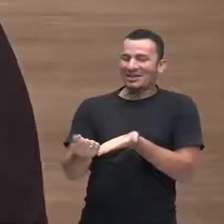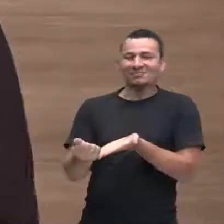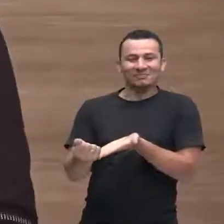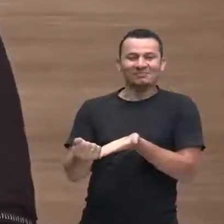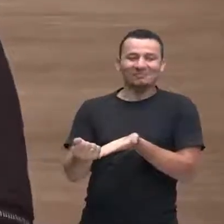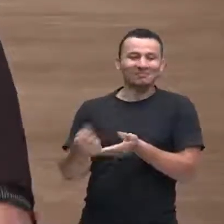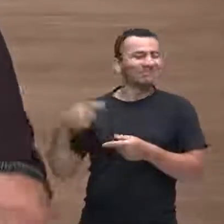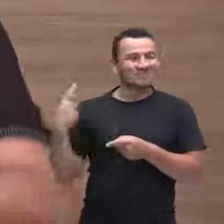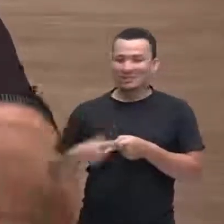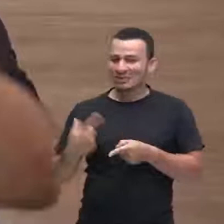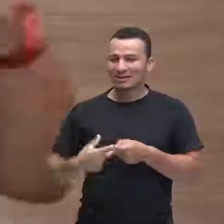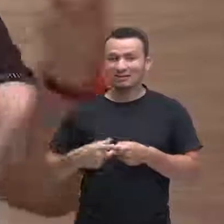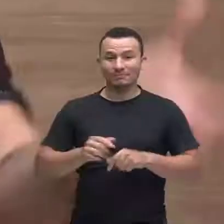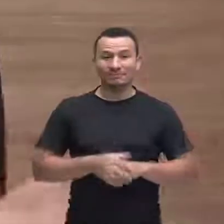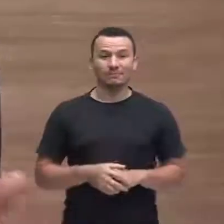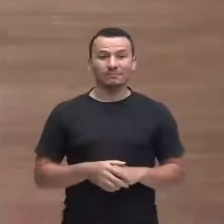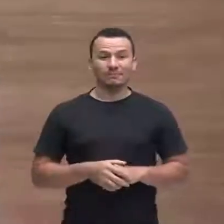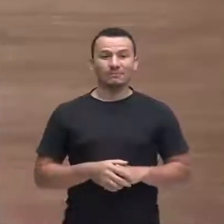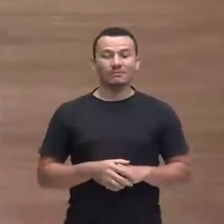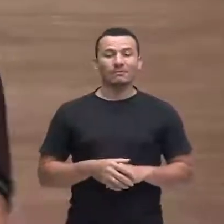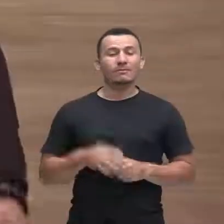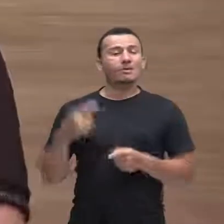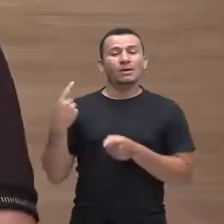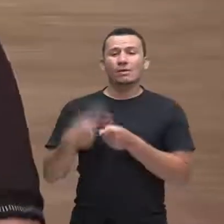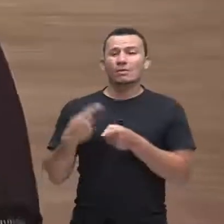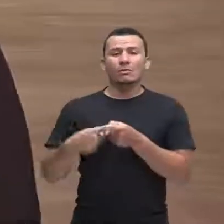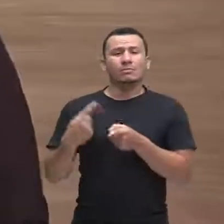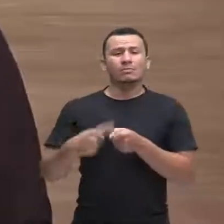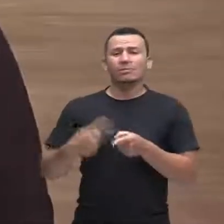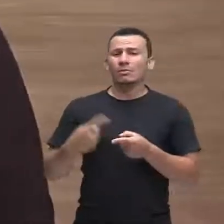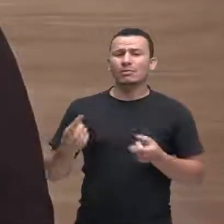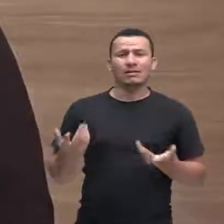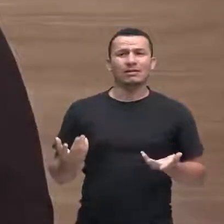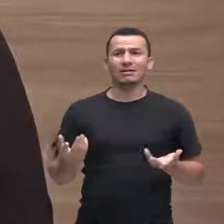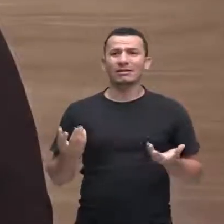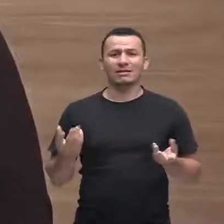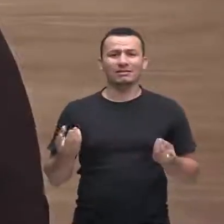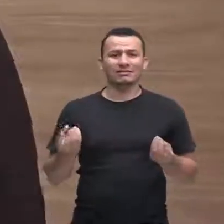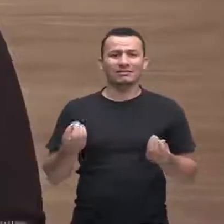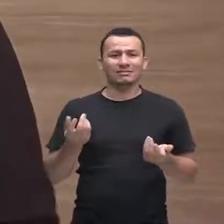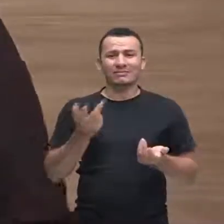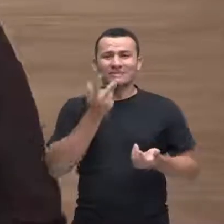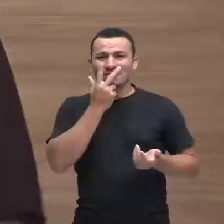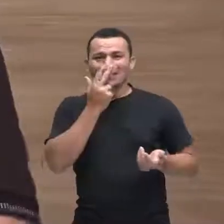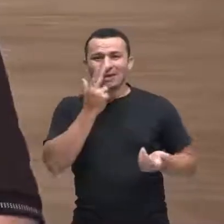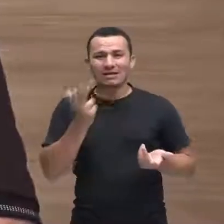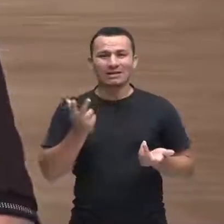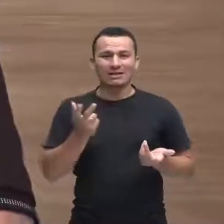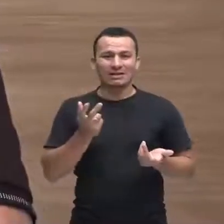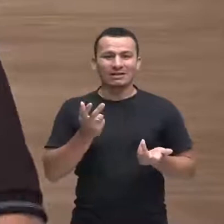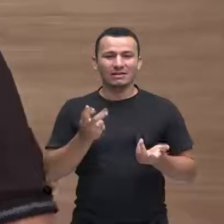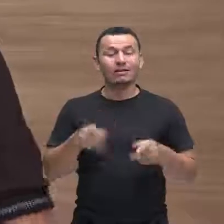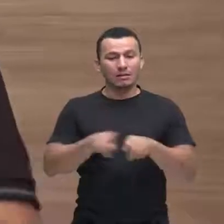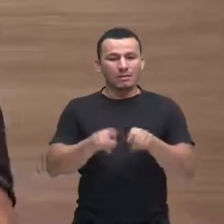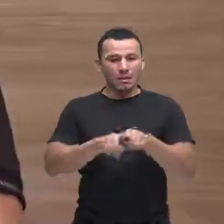porque é o seguinte ele é adepto daquela daquela o nosso diretor também